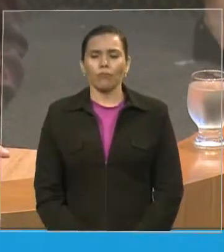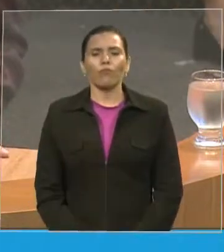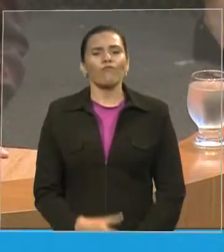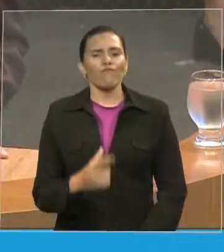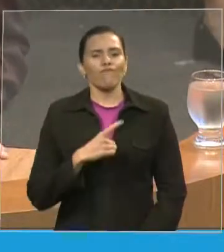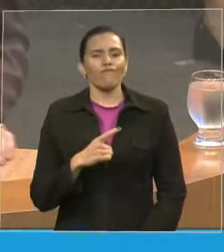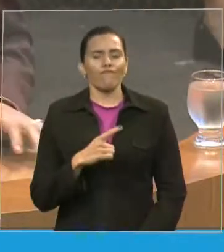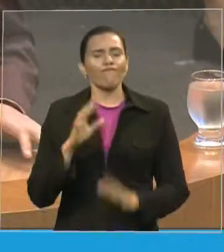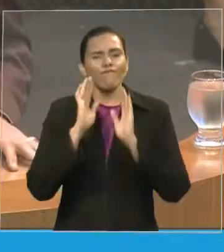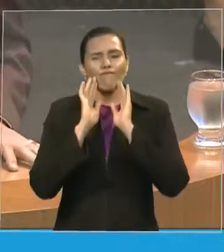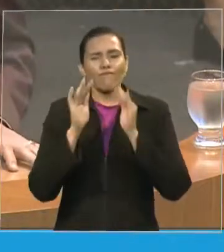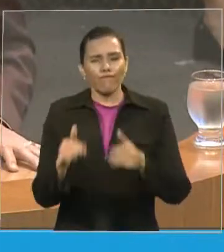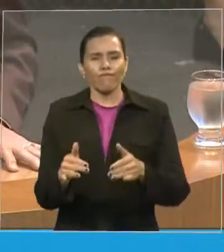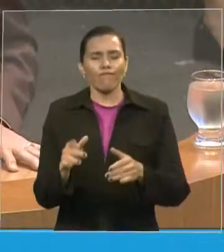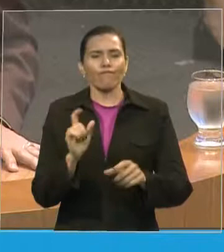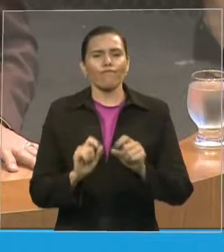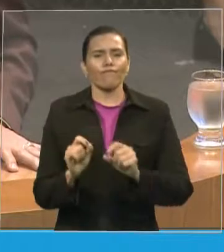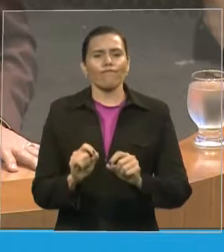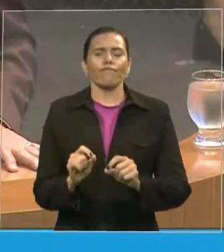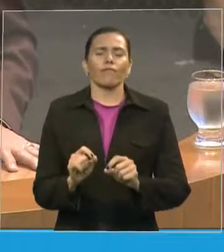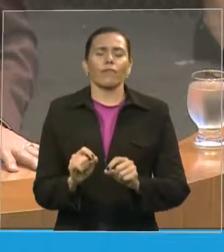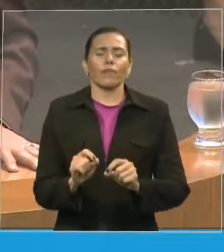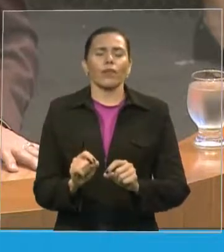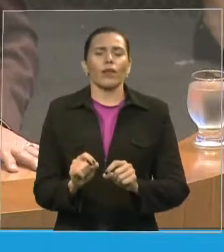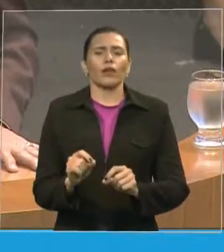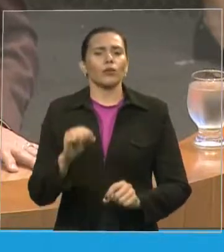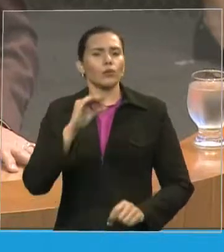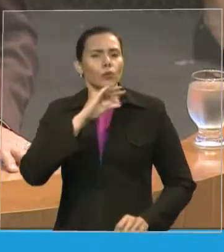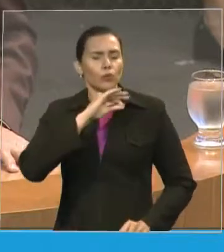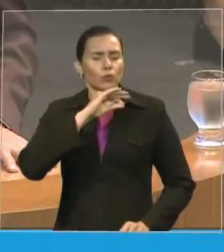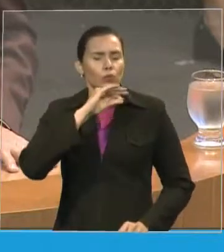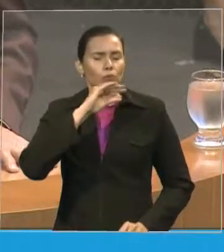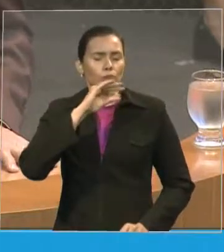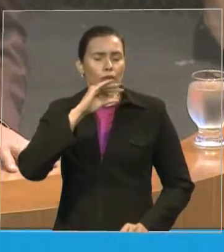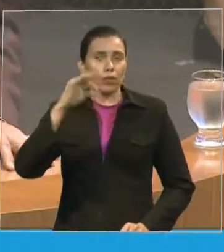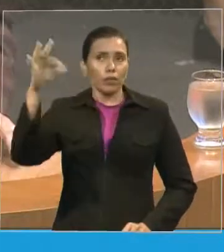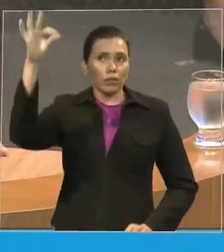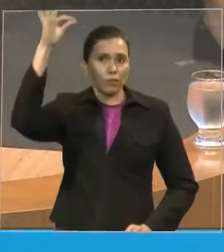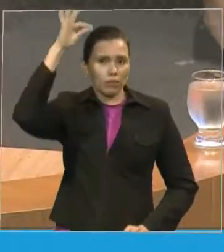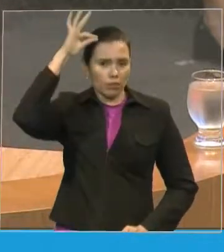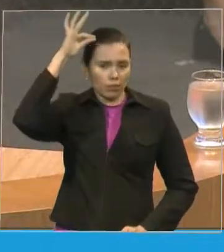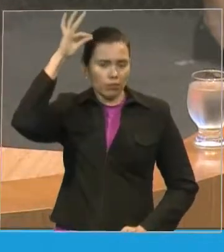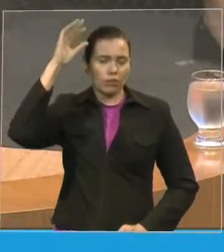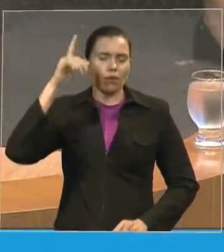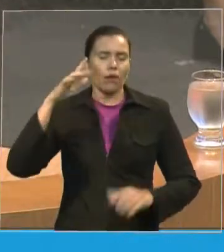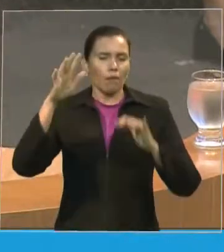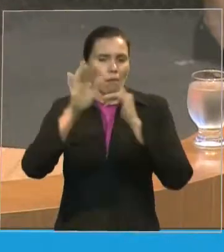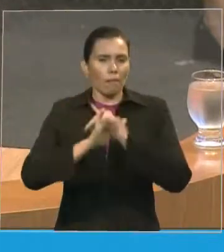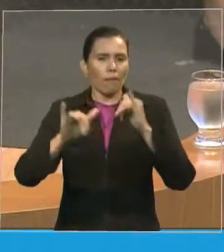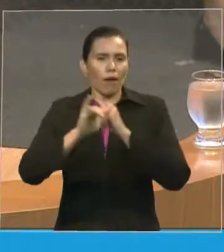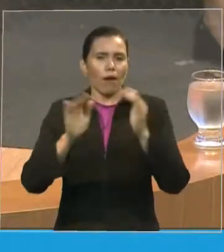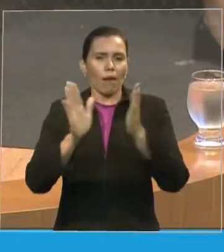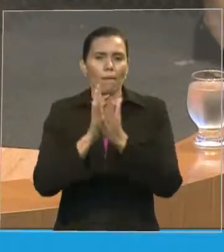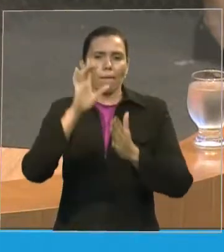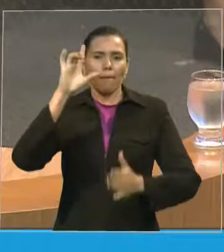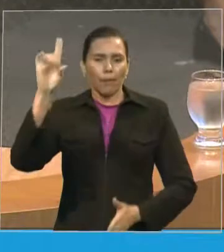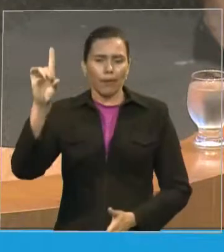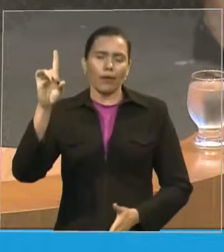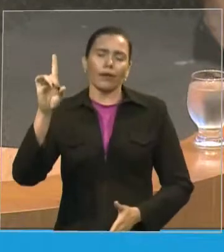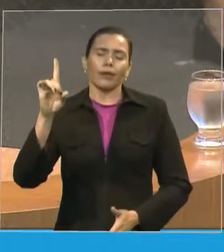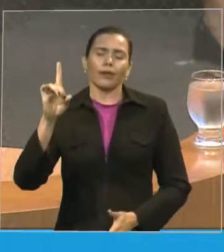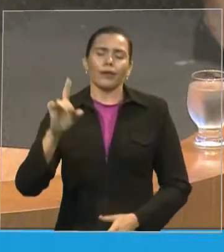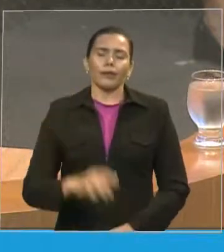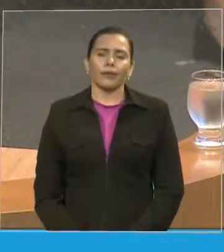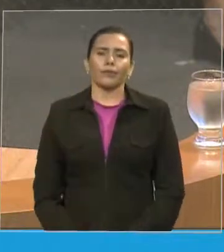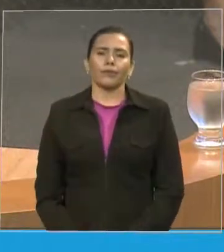através da pregação do evangelho de nosso senhor Jesus Cristo que transforma